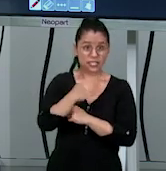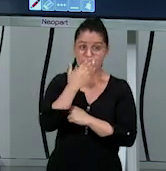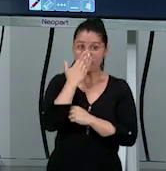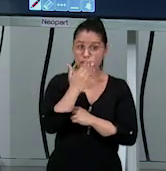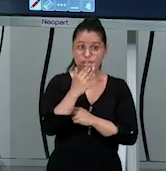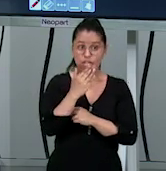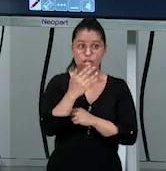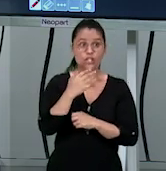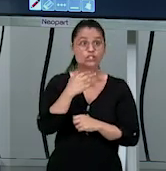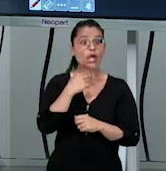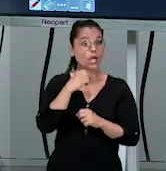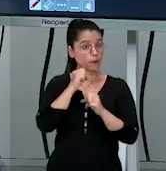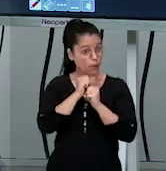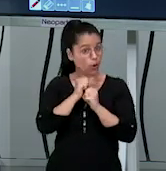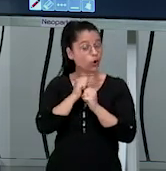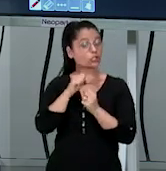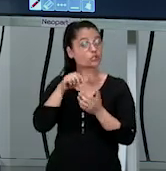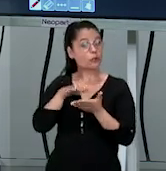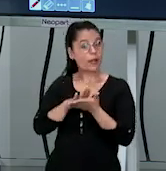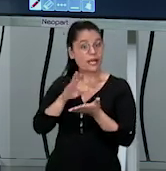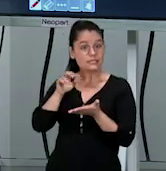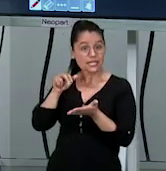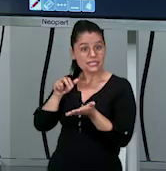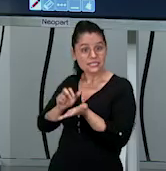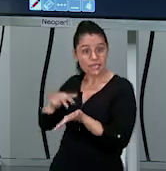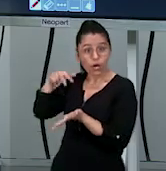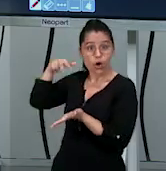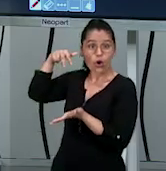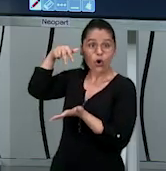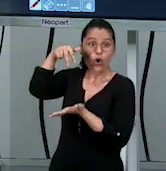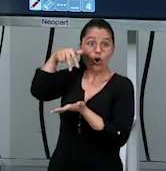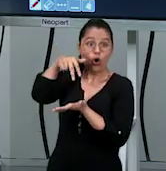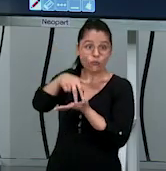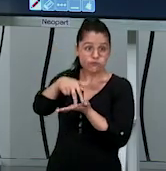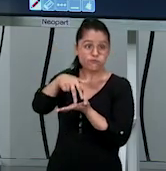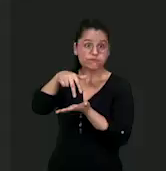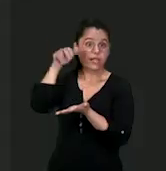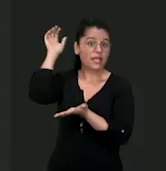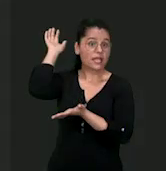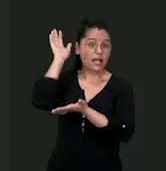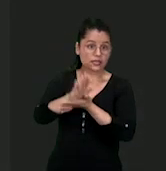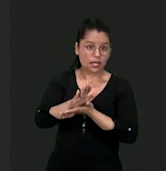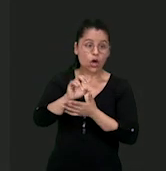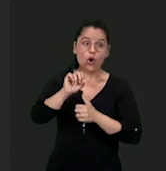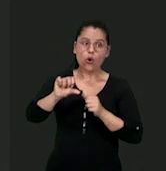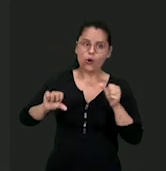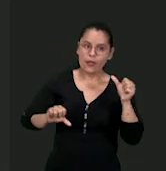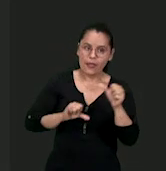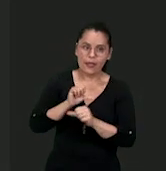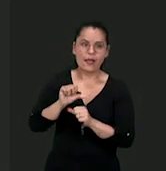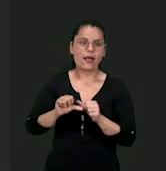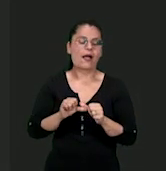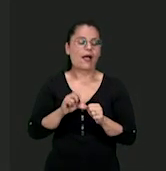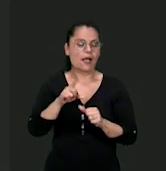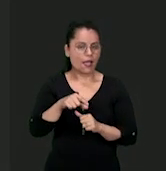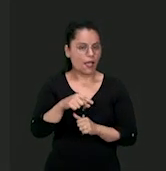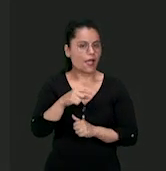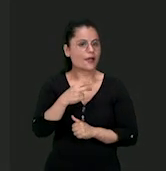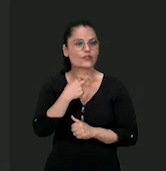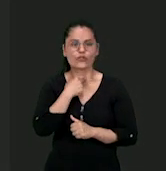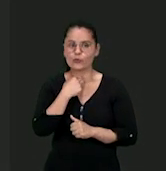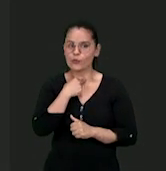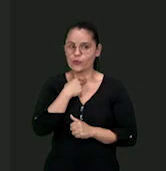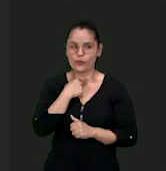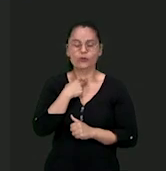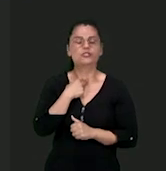frente. Ele pode até atacar, mas desde que ele ataque saltando lá do campo dele. Ou mesmo errar o rodízio. São exemplos de infrações que vai